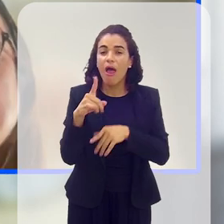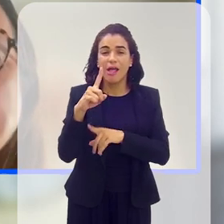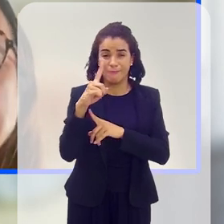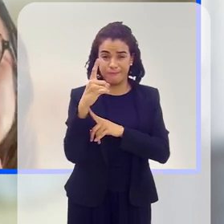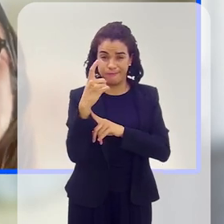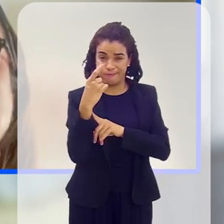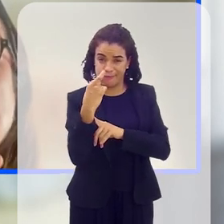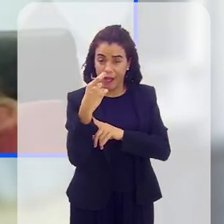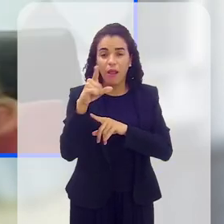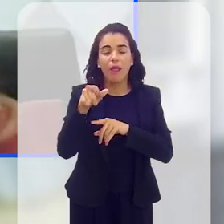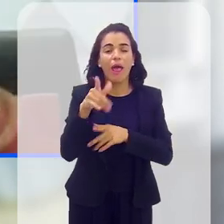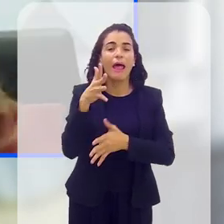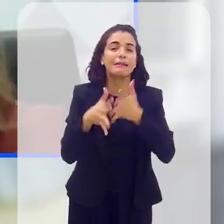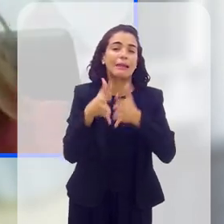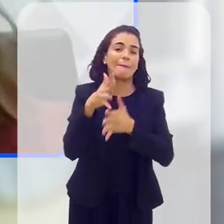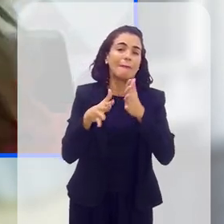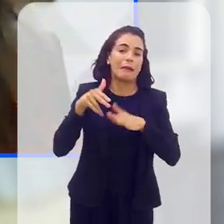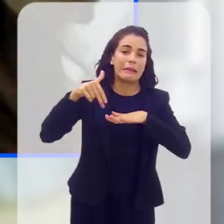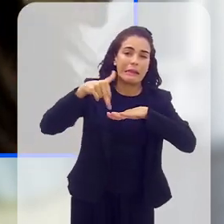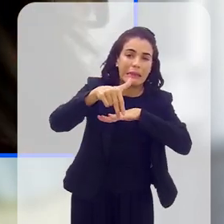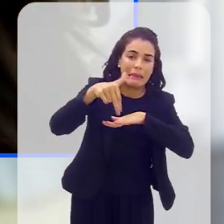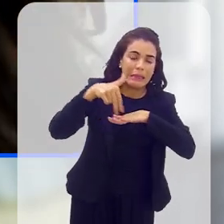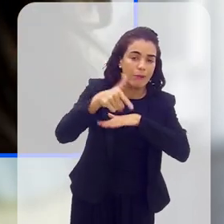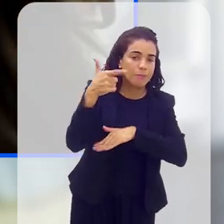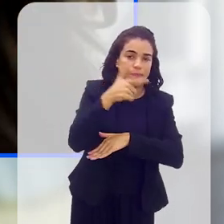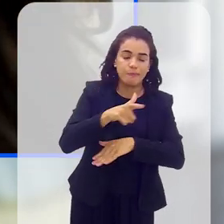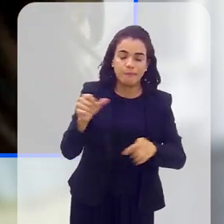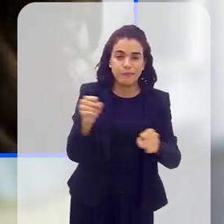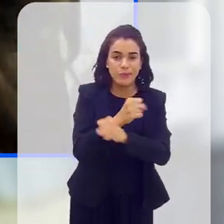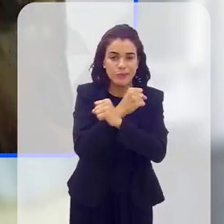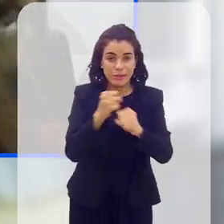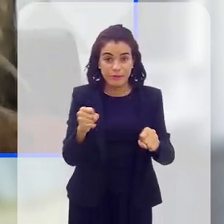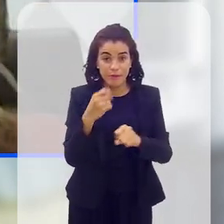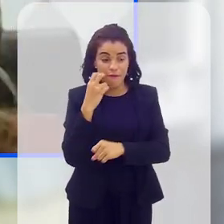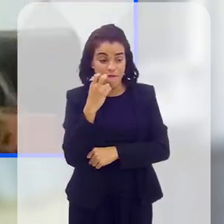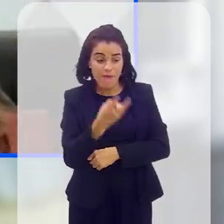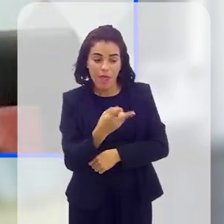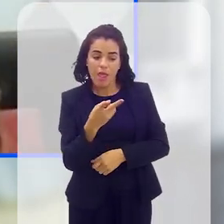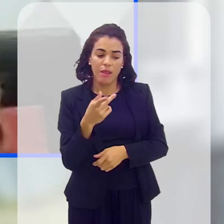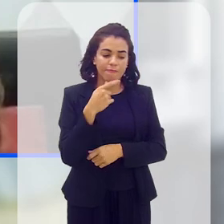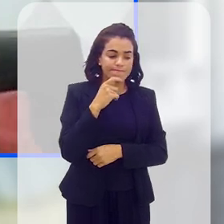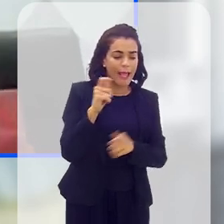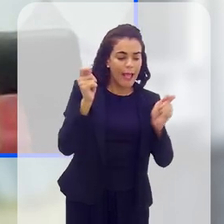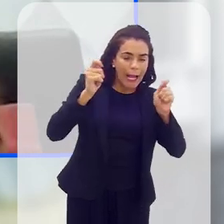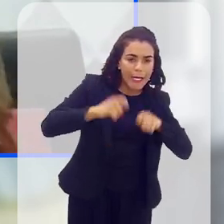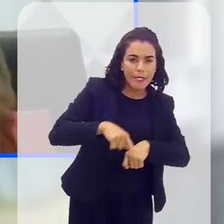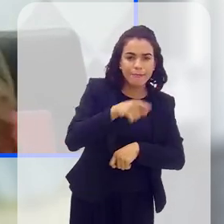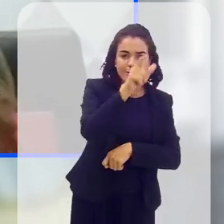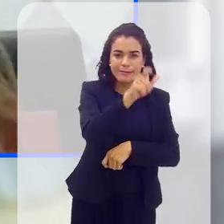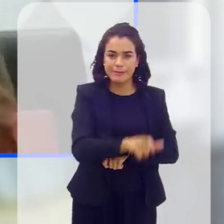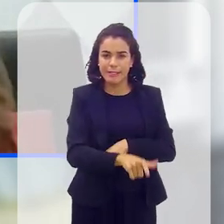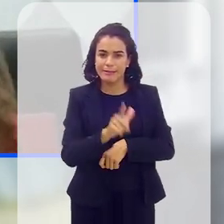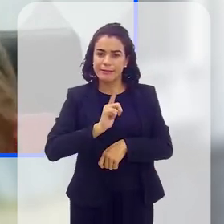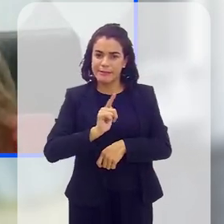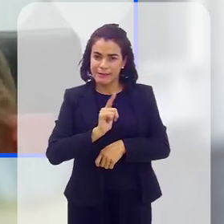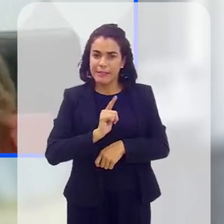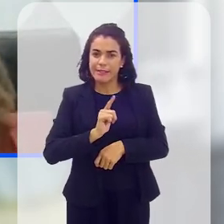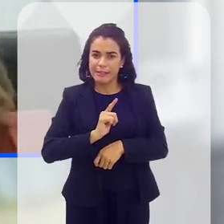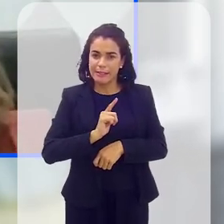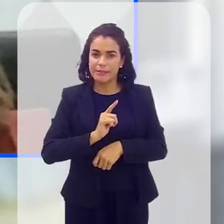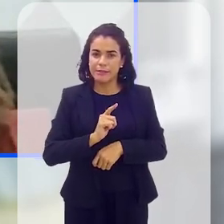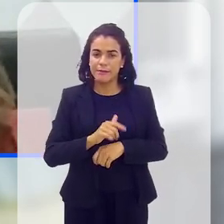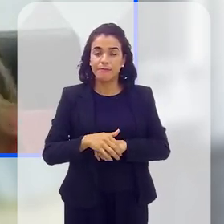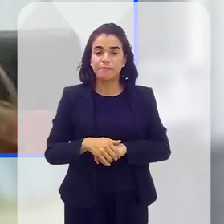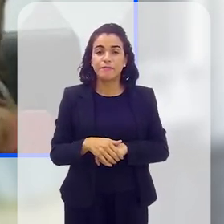incapacitante. Então, eu preciso olhar para antes, para o início, potencializar as capacidades que aquele indivíduo possui